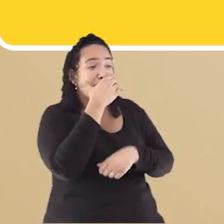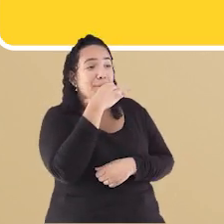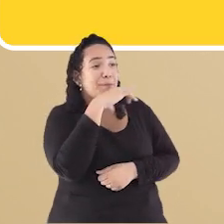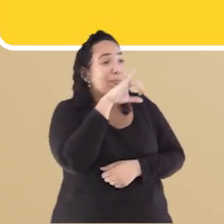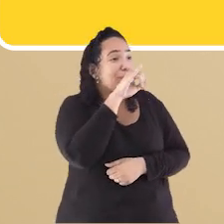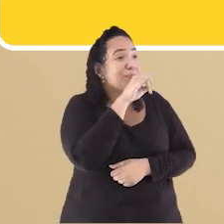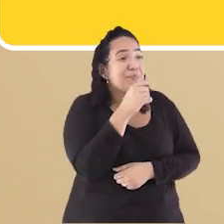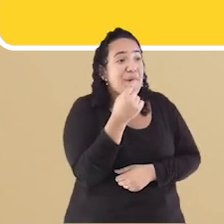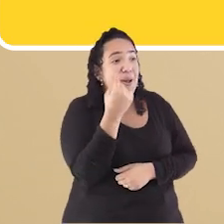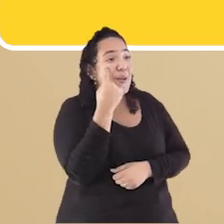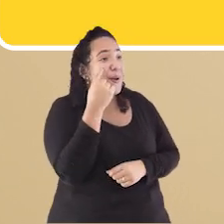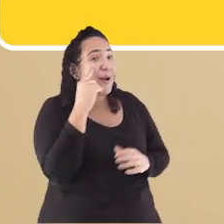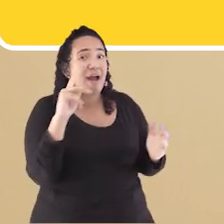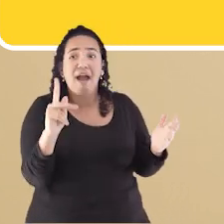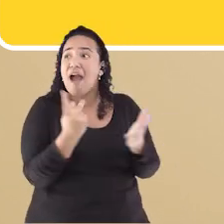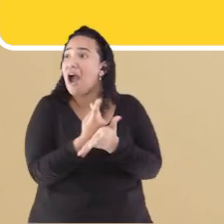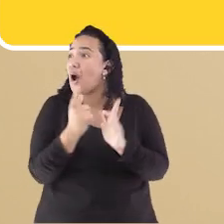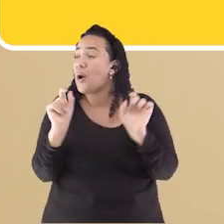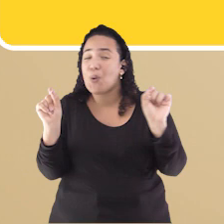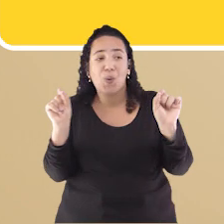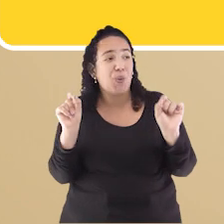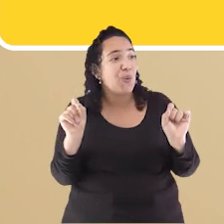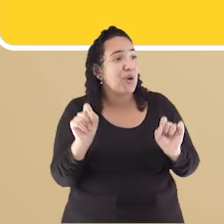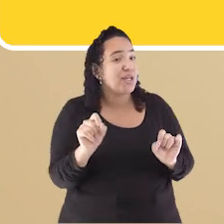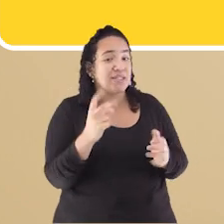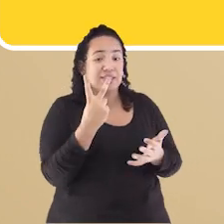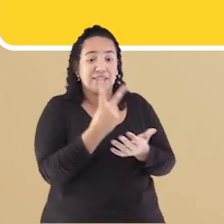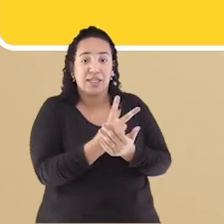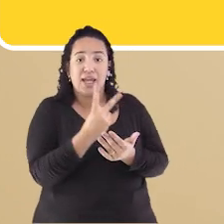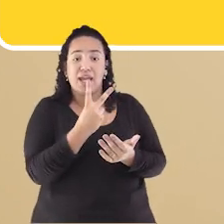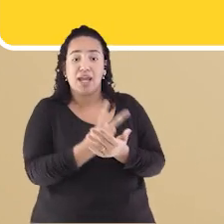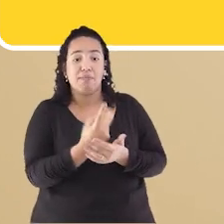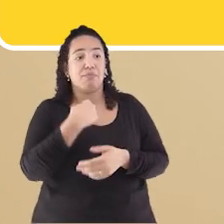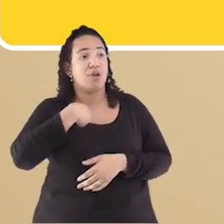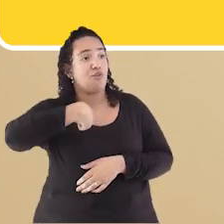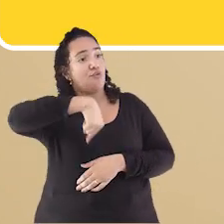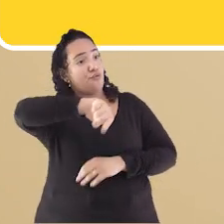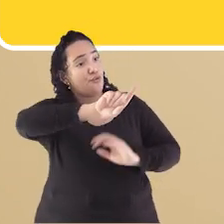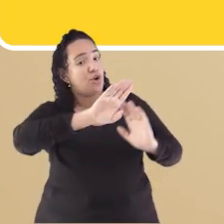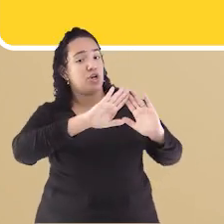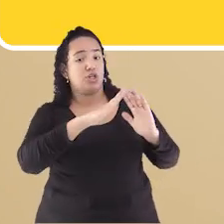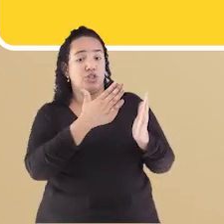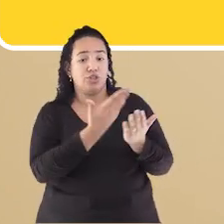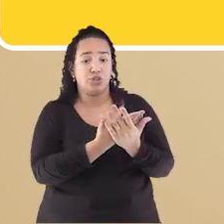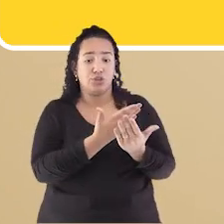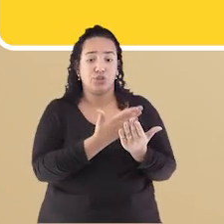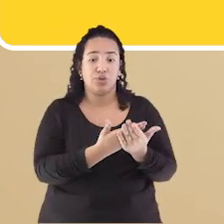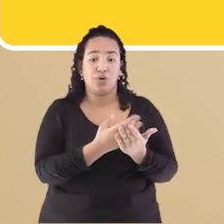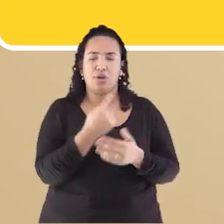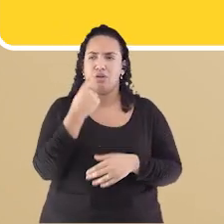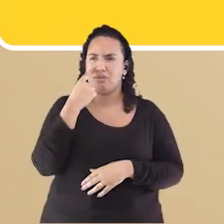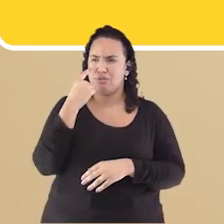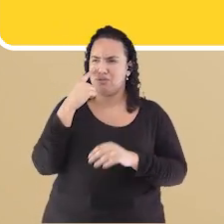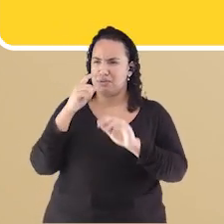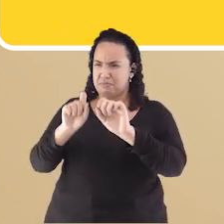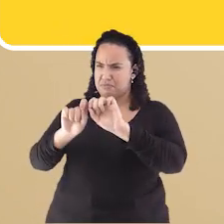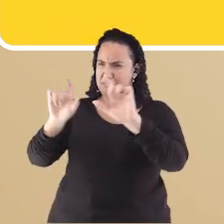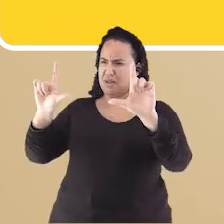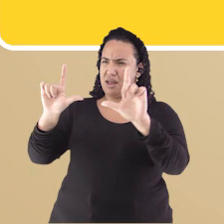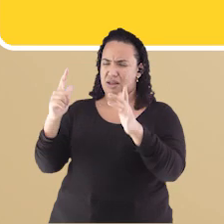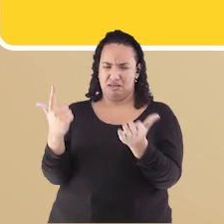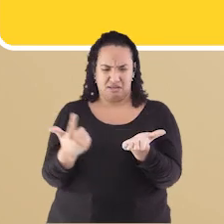Papai, o que está acontecendo? Cada vez que eu vou para a escola Pintam nas placas Nos